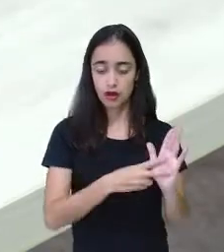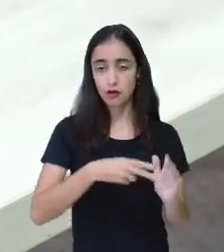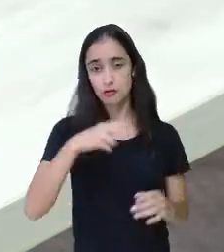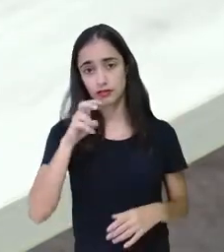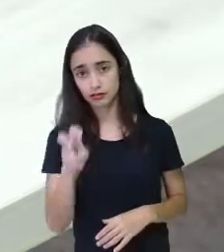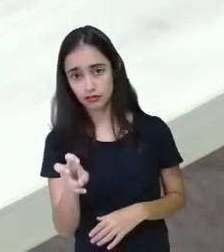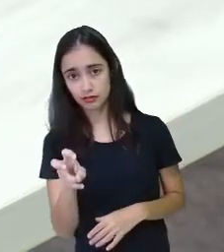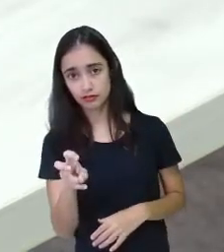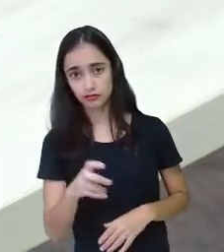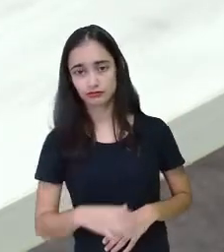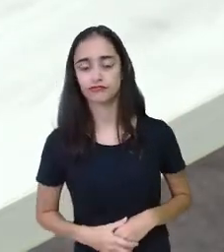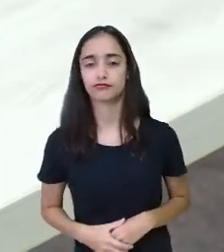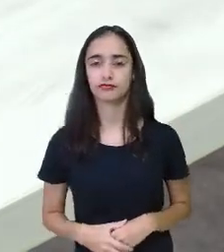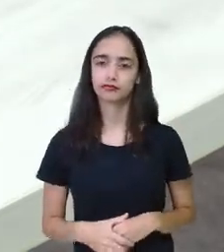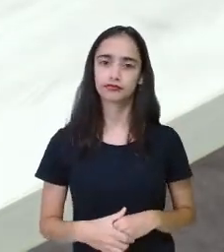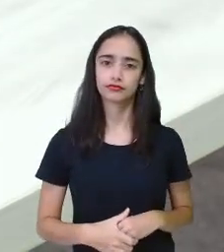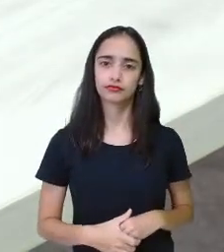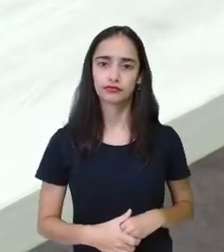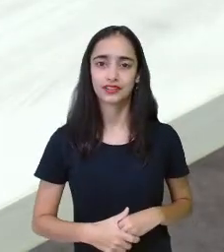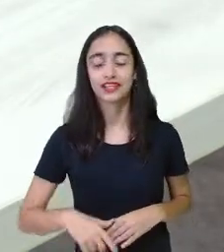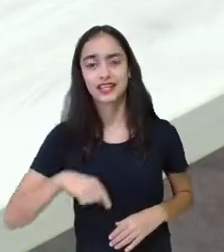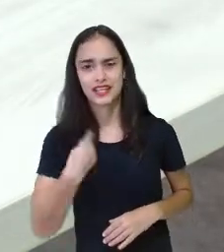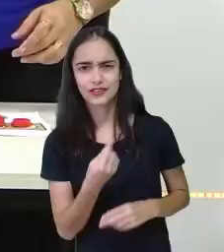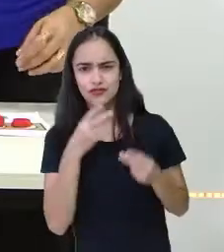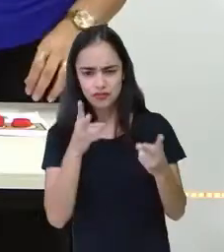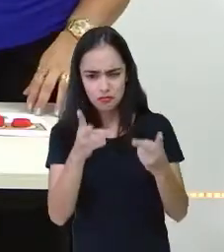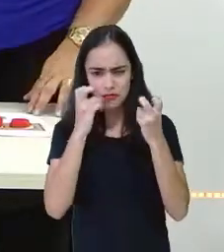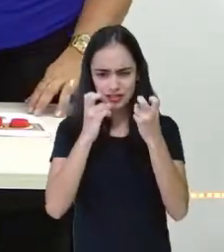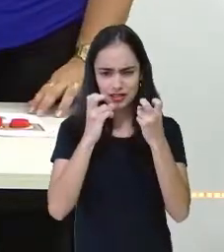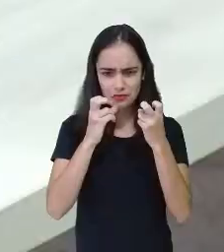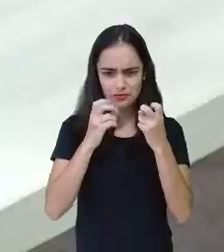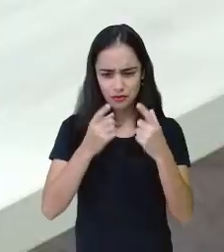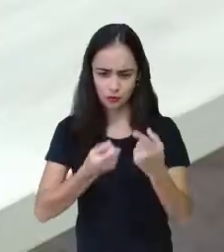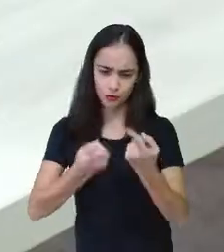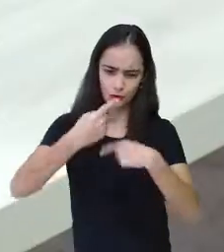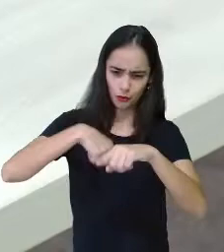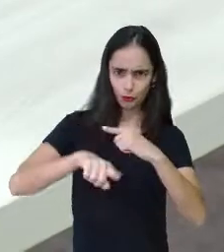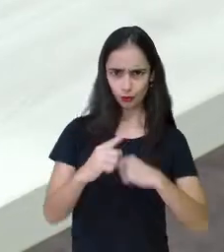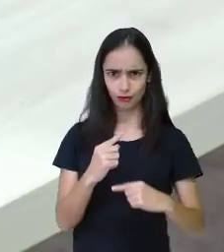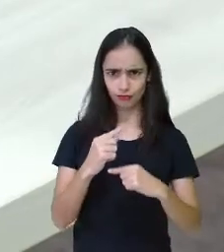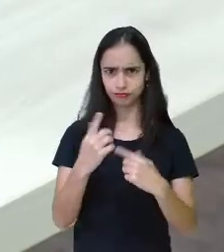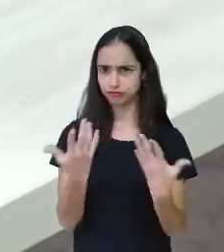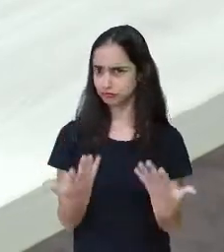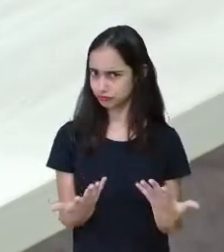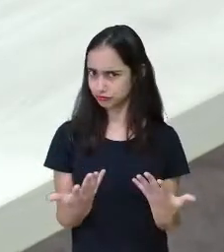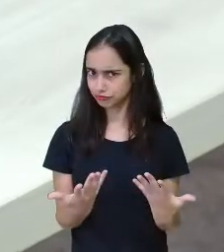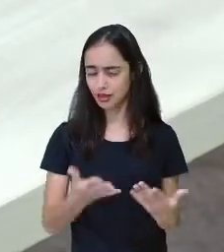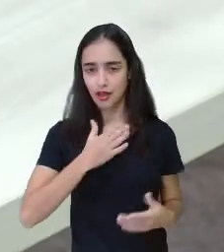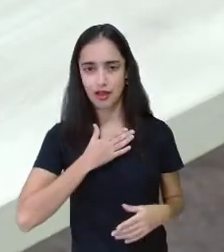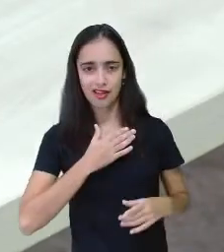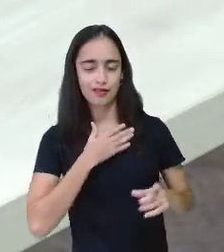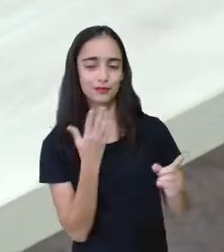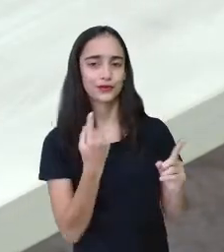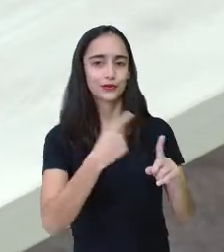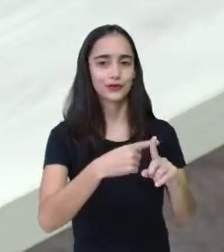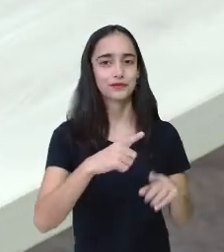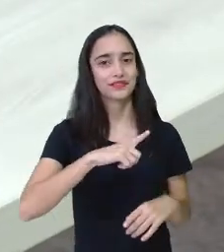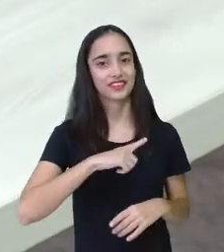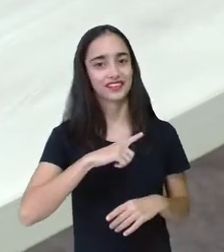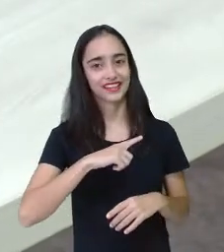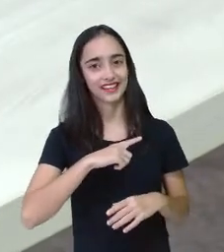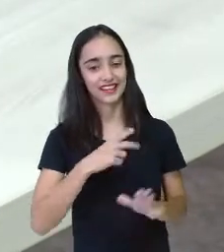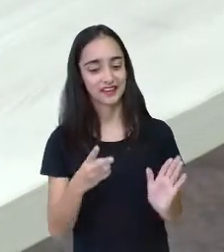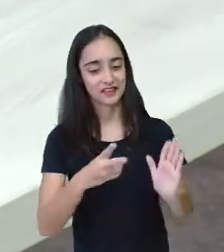E a gente percebe que foi invertido. Invertido. A minha soma deu o mesmo resultado da